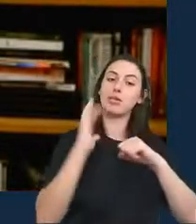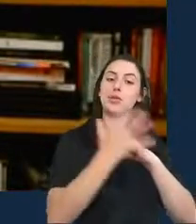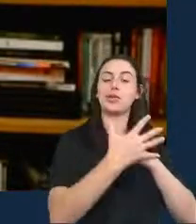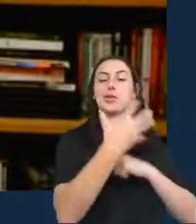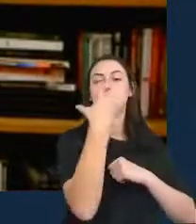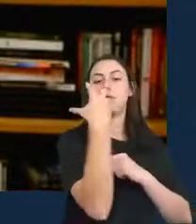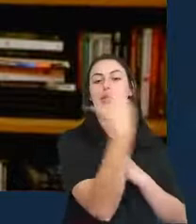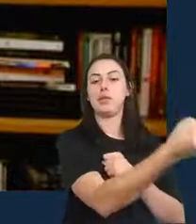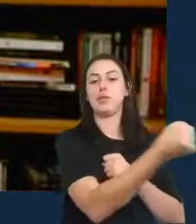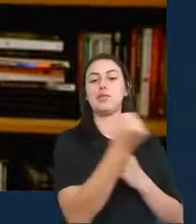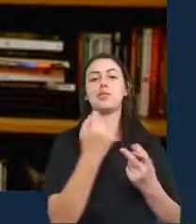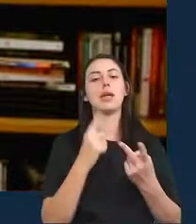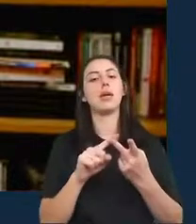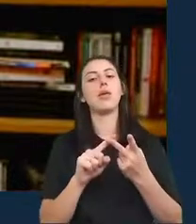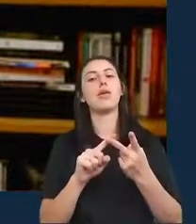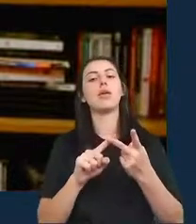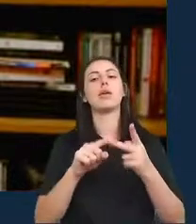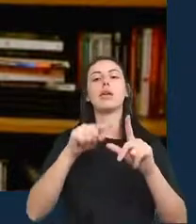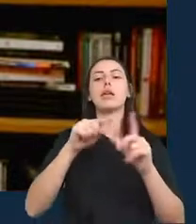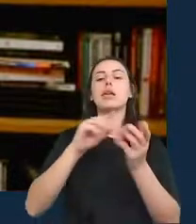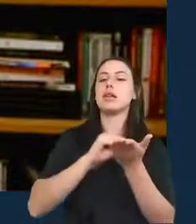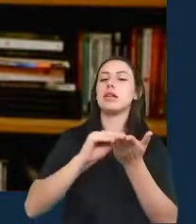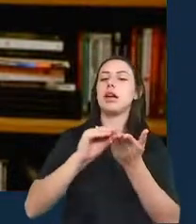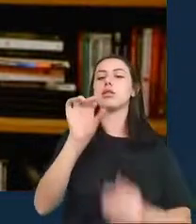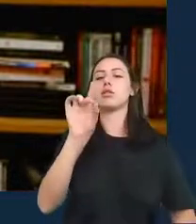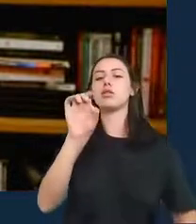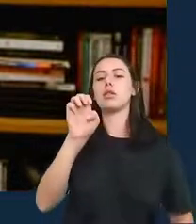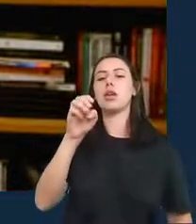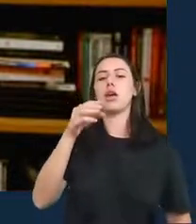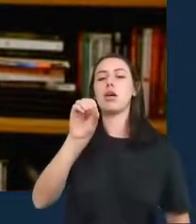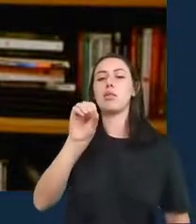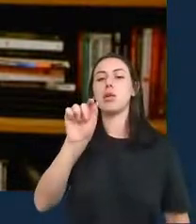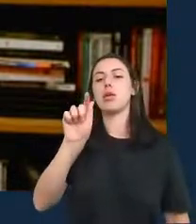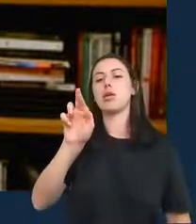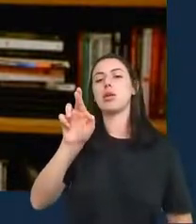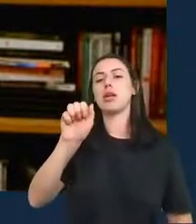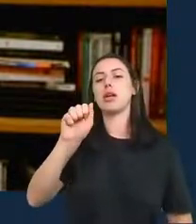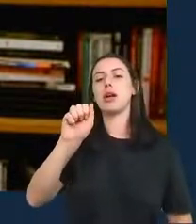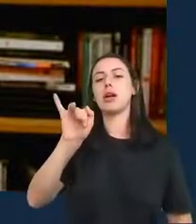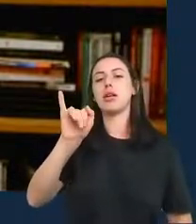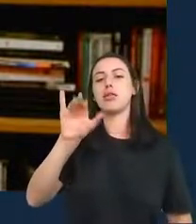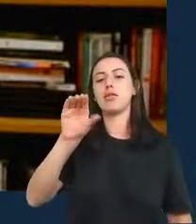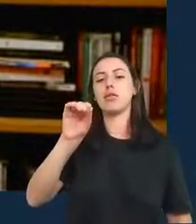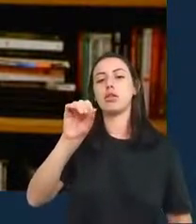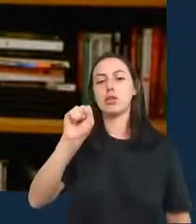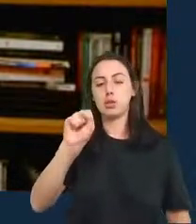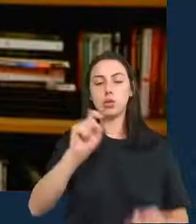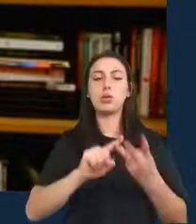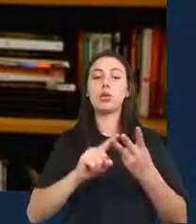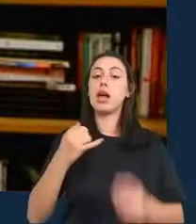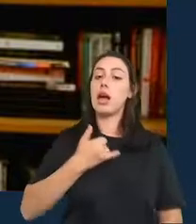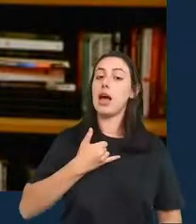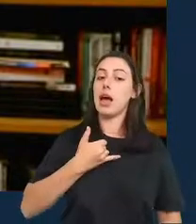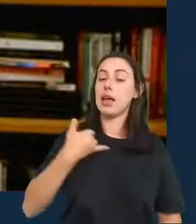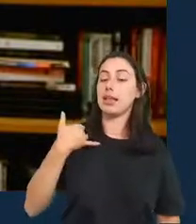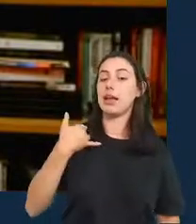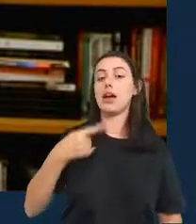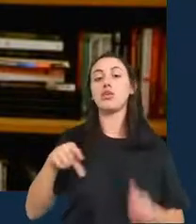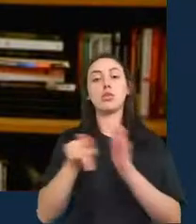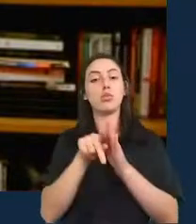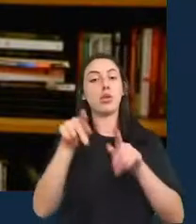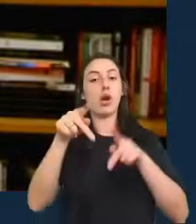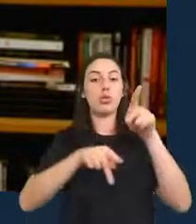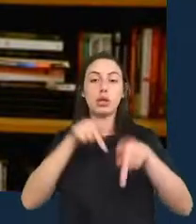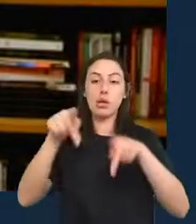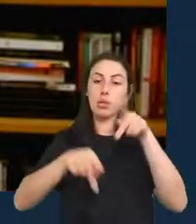demográficos do país, a idade média da população, etc. E com todas essas informações e todos esses indicadores